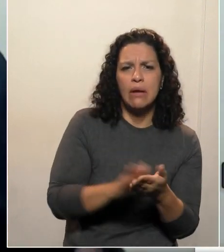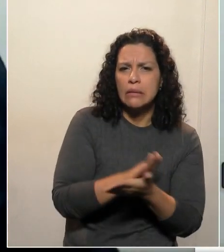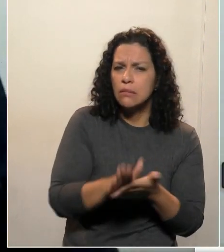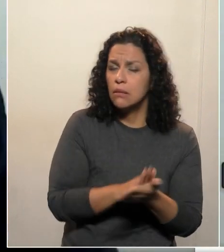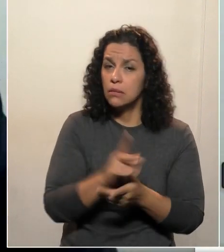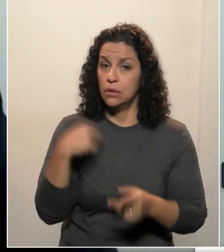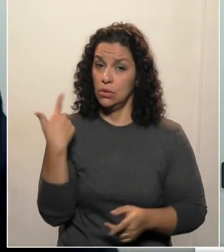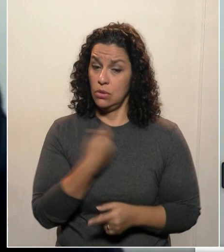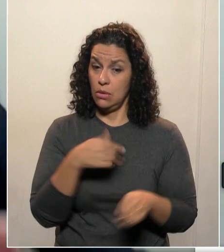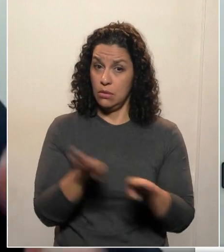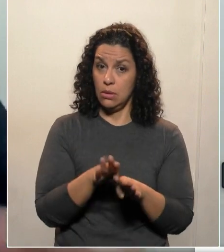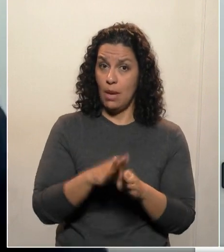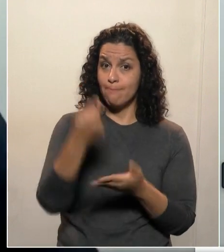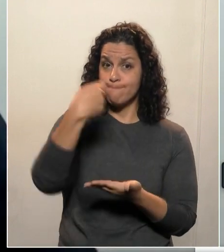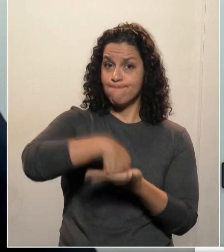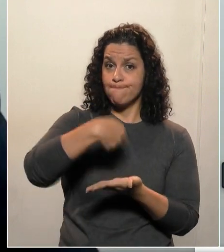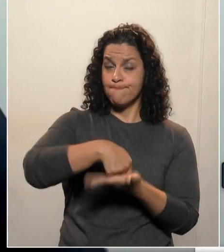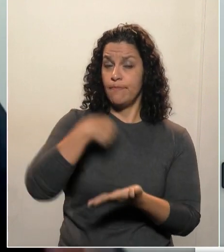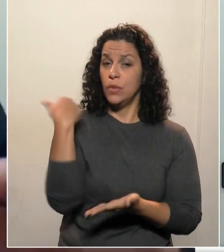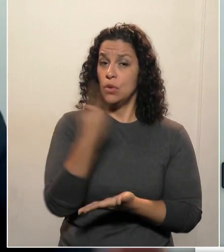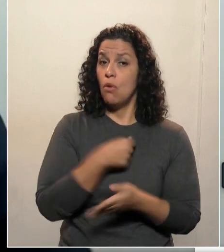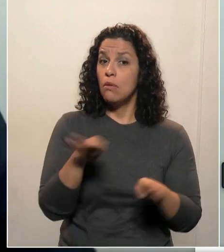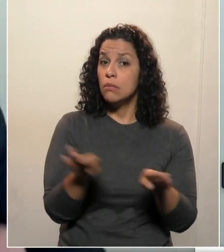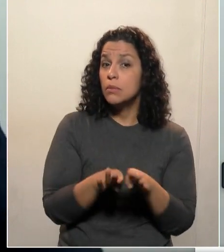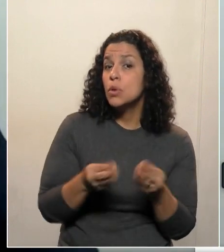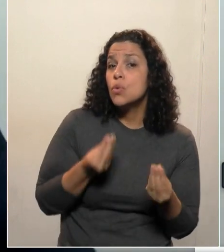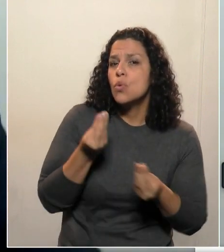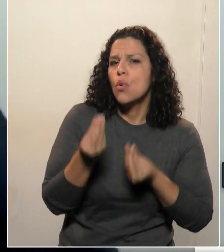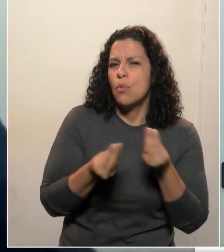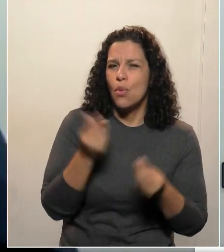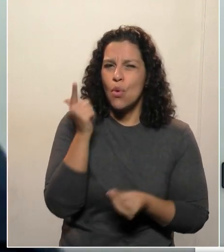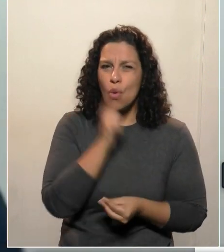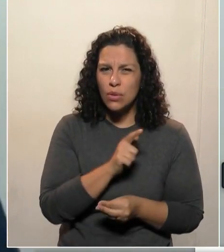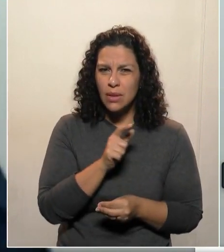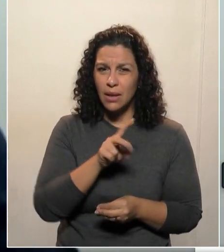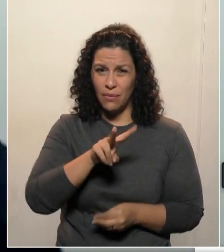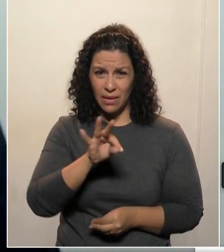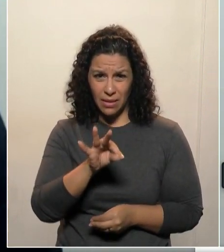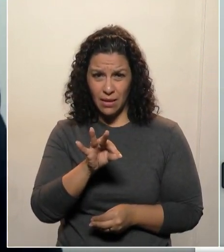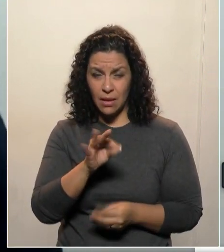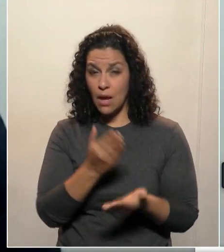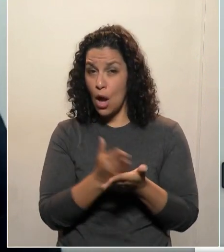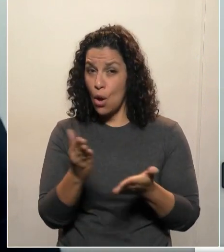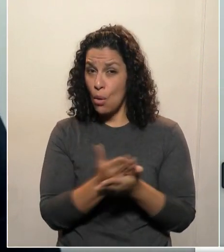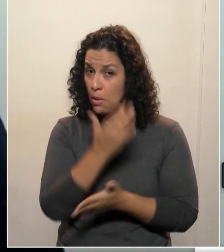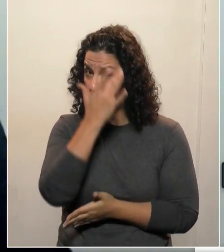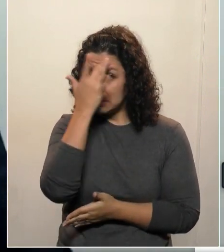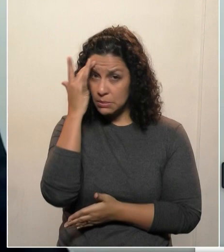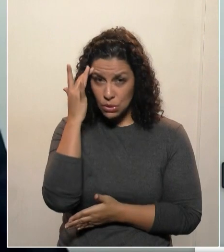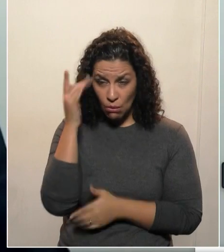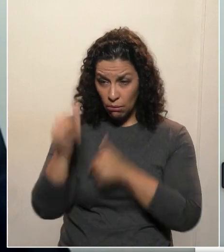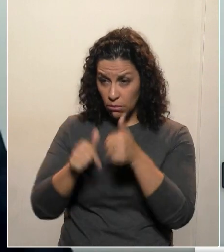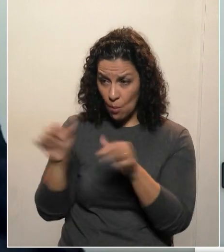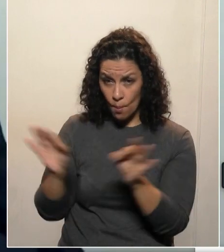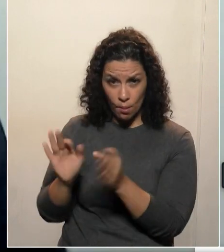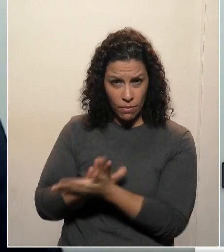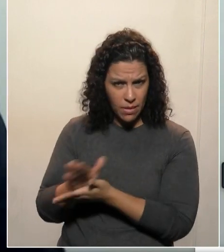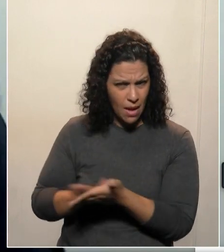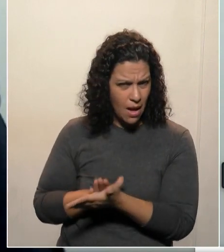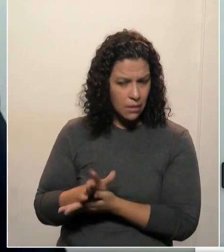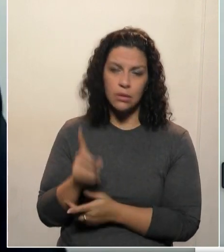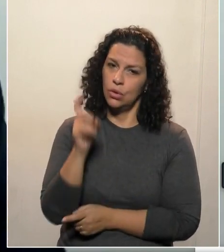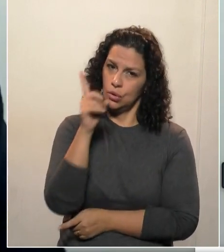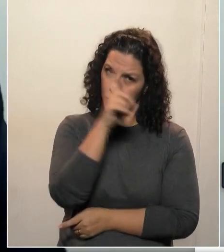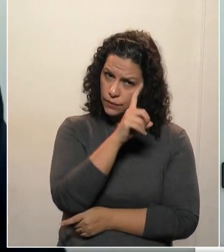tempo, nós temos uma cobrança aqui de que nós mantenhamos o vale-transporte de alguns que não estão trabalhando. Portanto, é muito difícil.